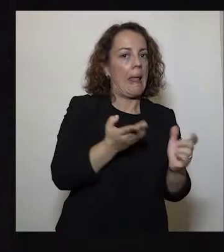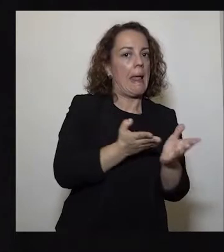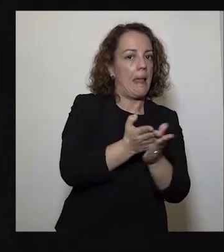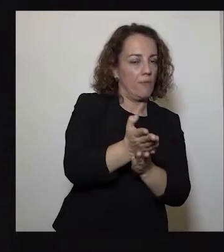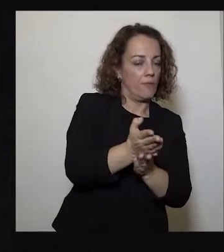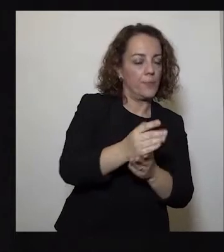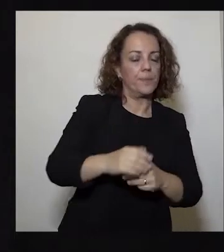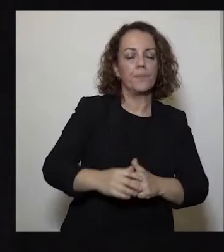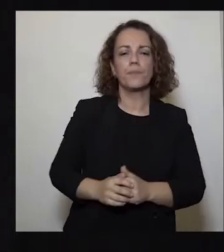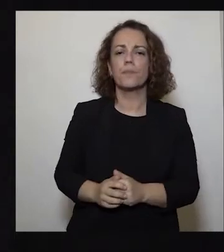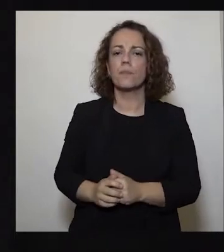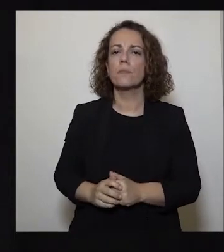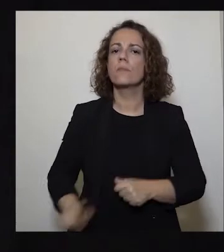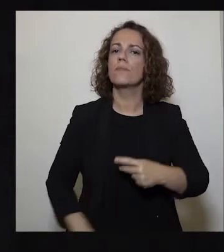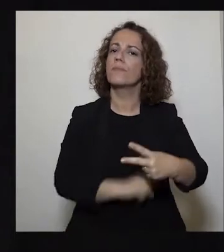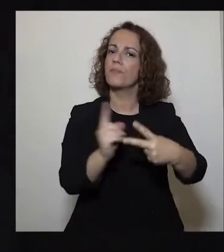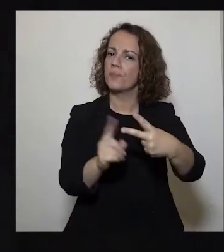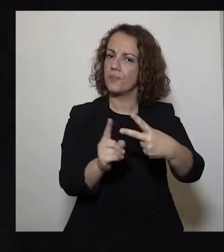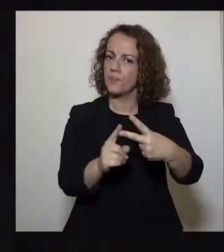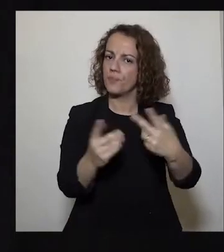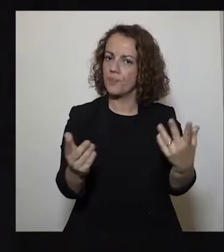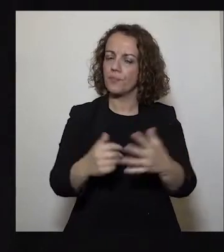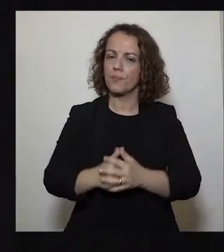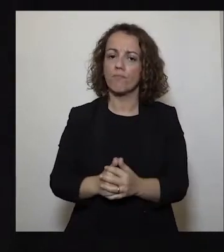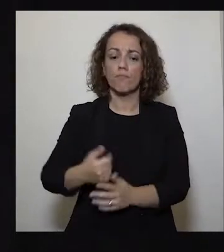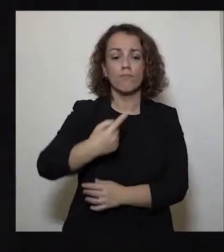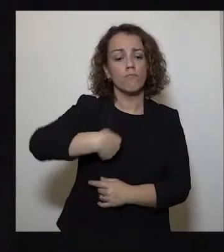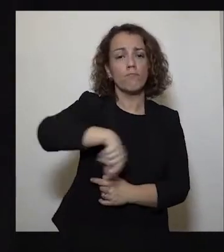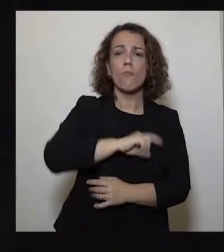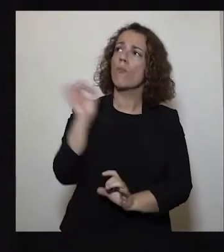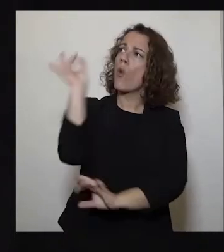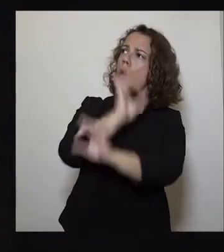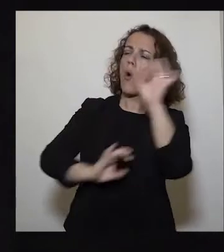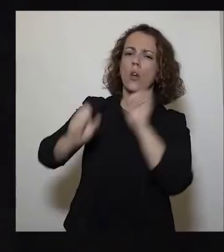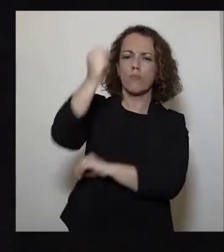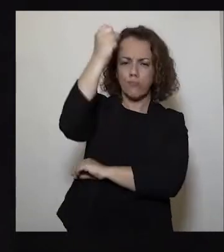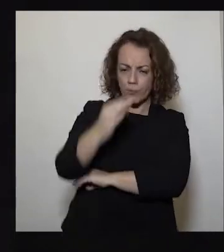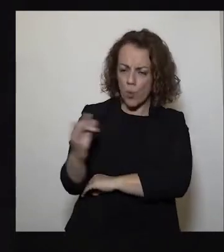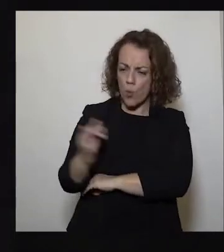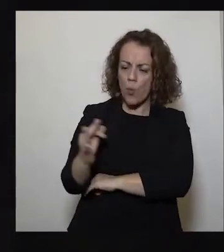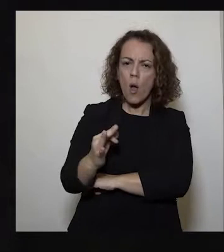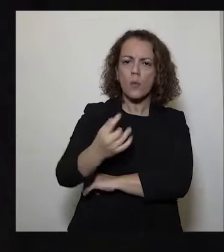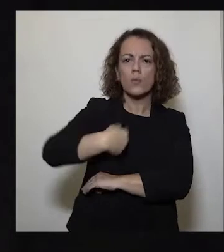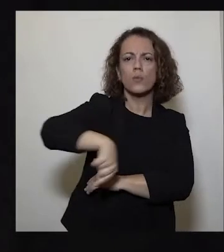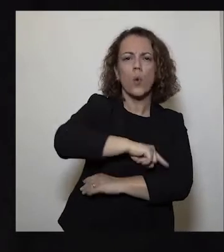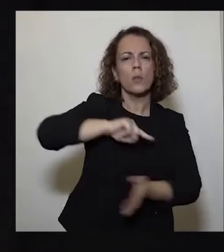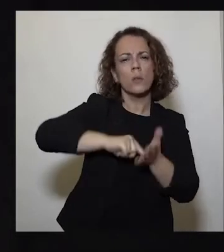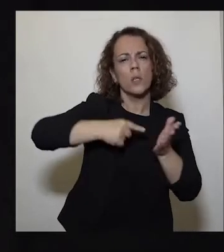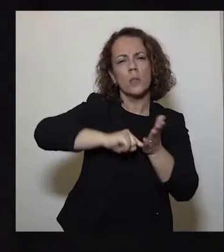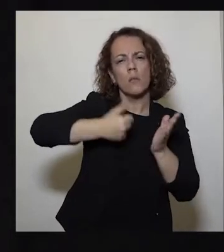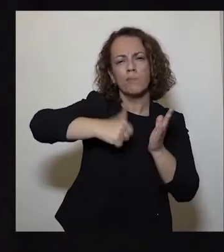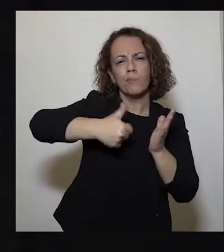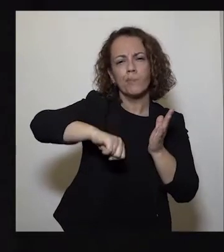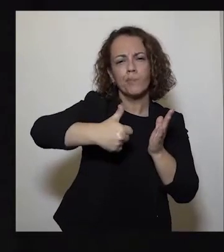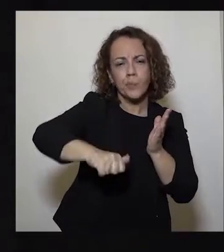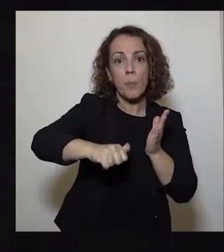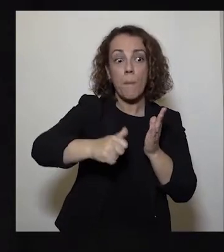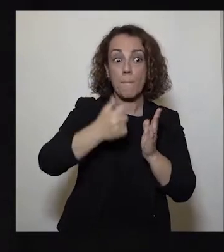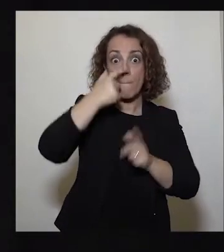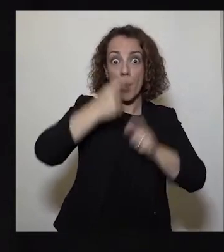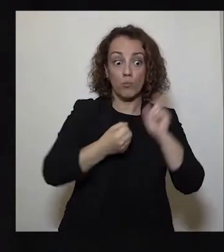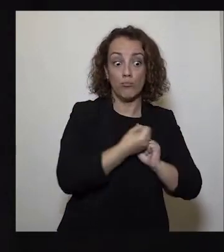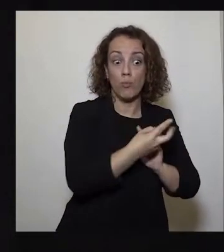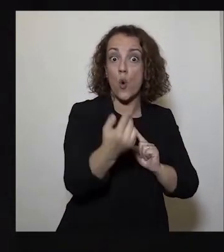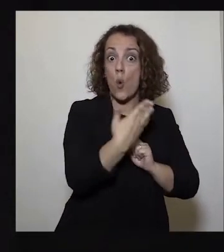Segunda razão, somos o quarto país da Europa que mais testa por milhão de habitantes. E, ainda